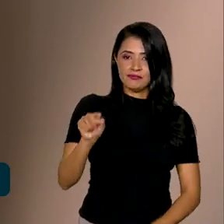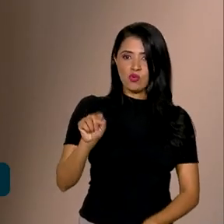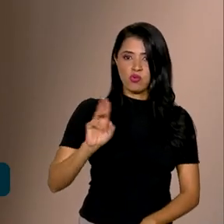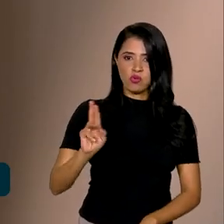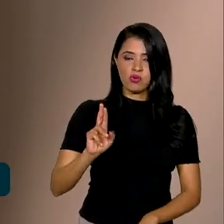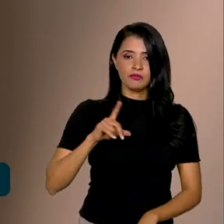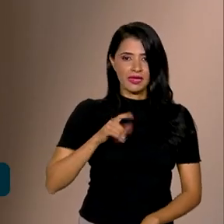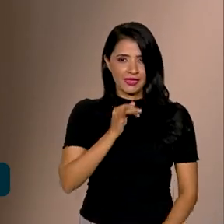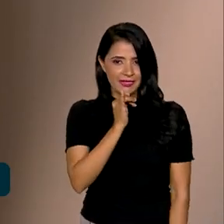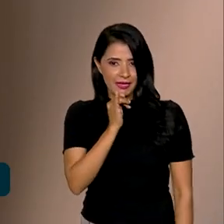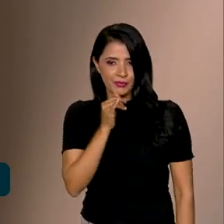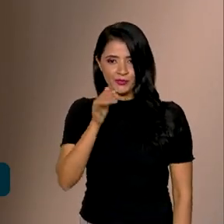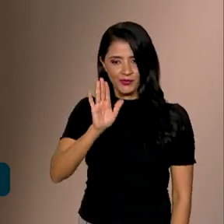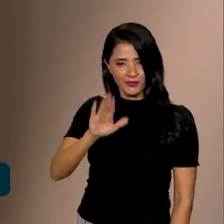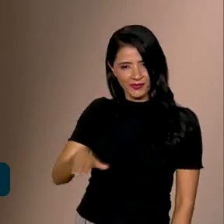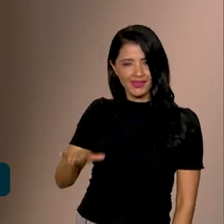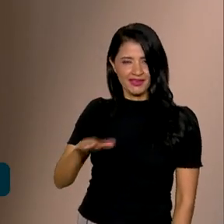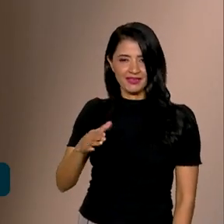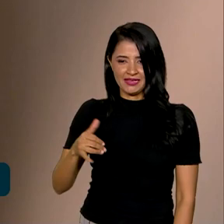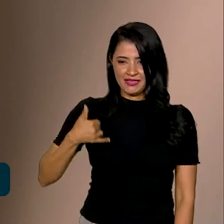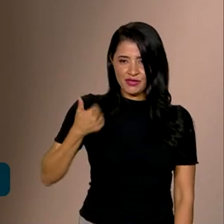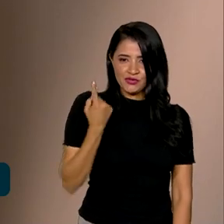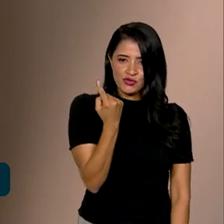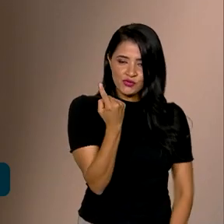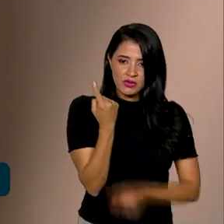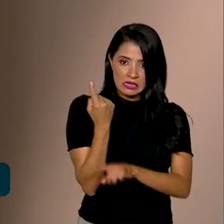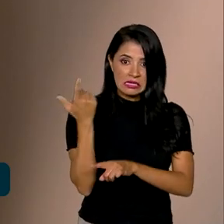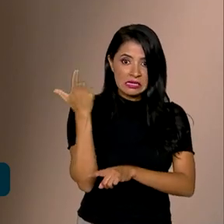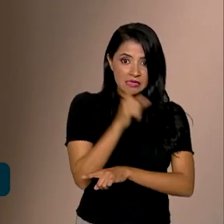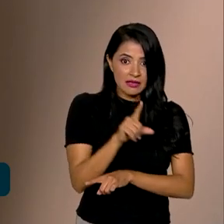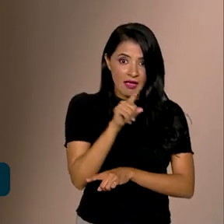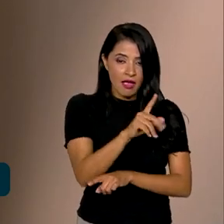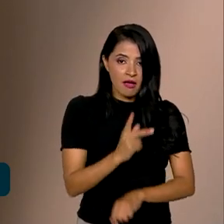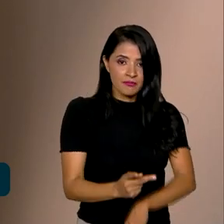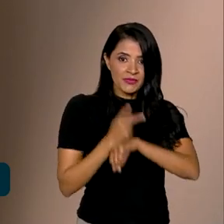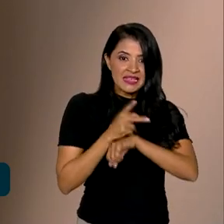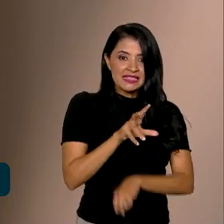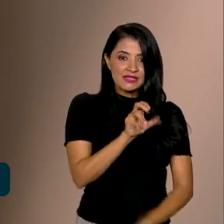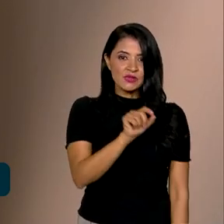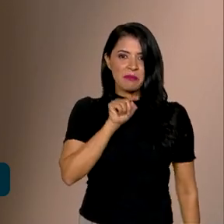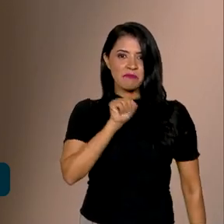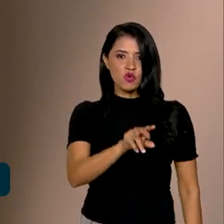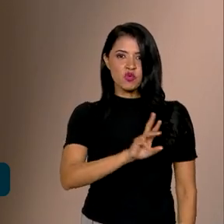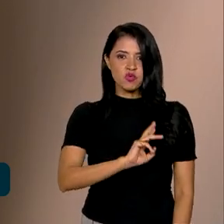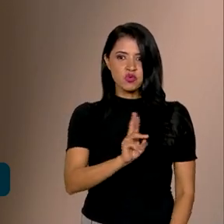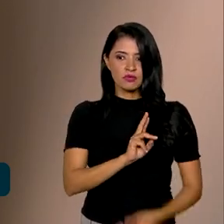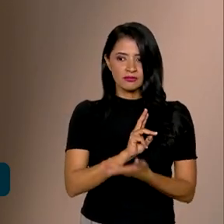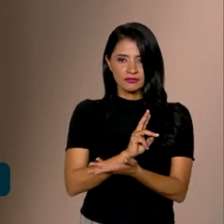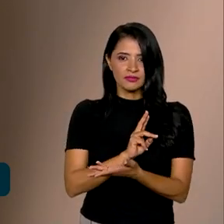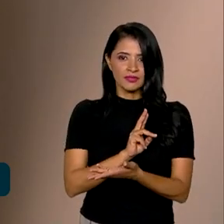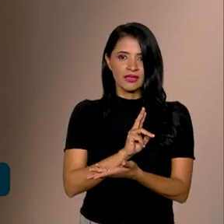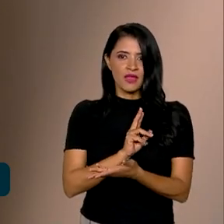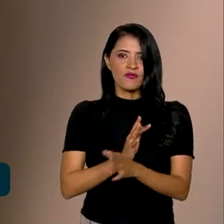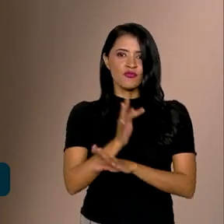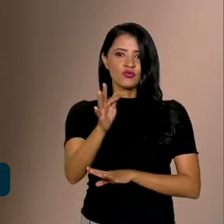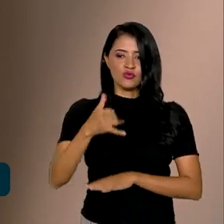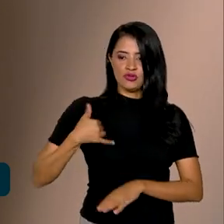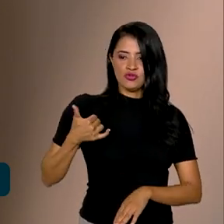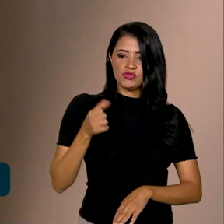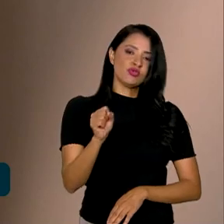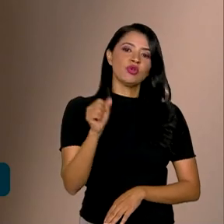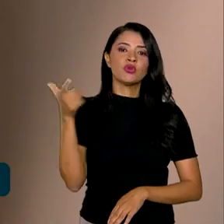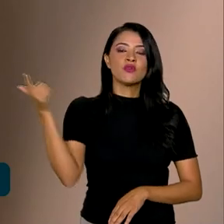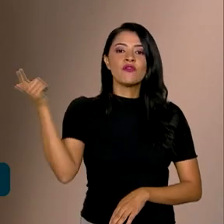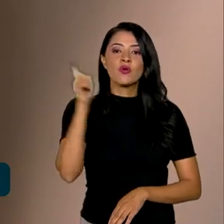criança, por exemplo, que tem um ano de idade, se ela ganhar esse prêmio de 50 mil reais, quando ela tiver 18 anos, ela vai